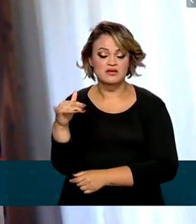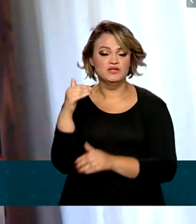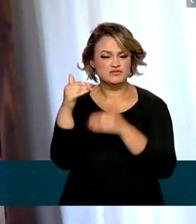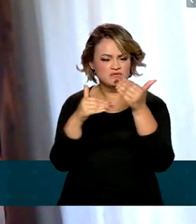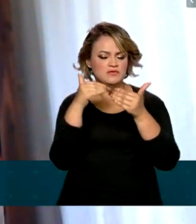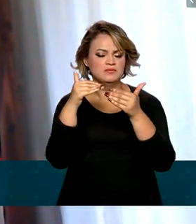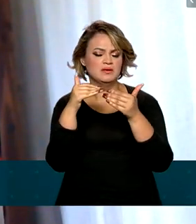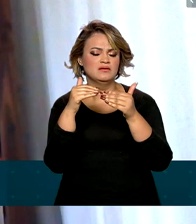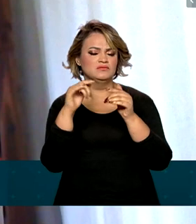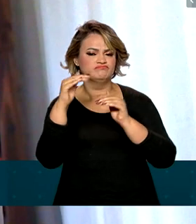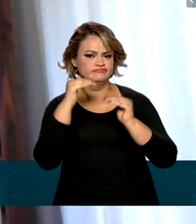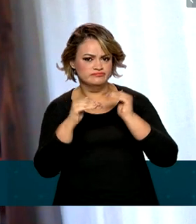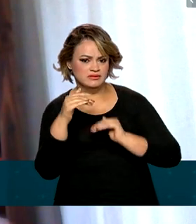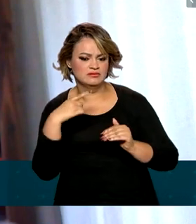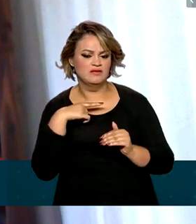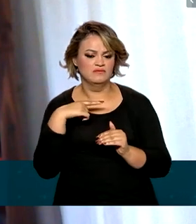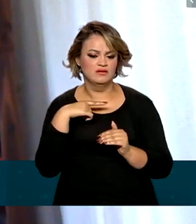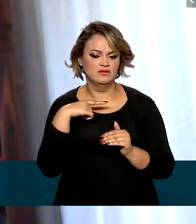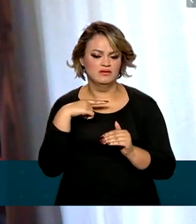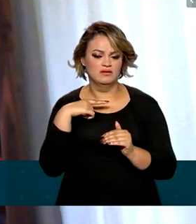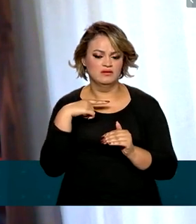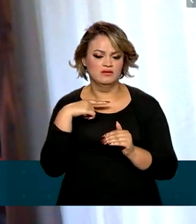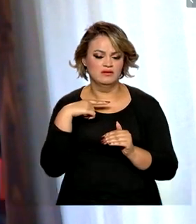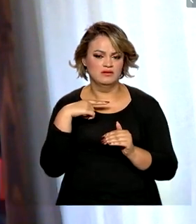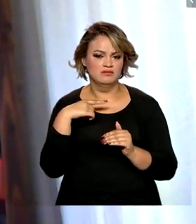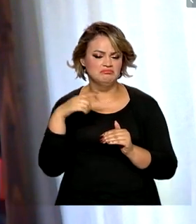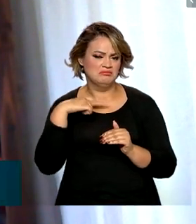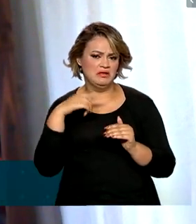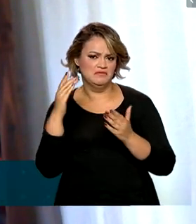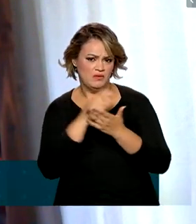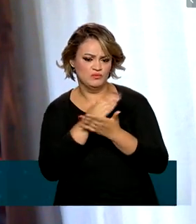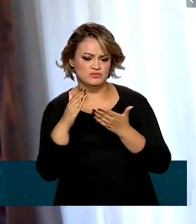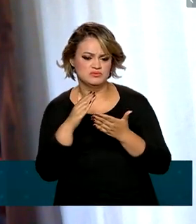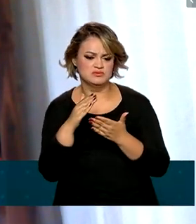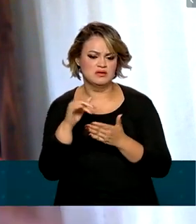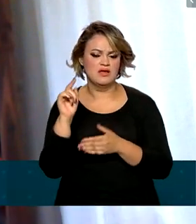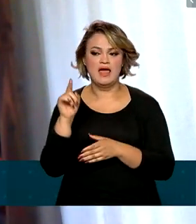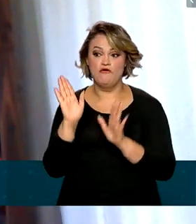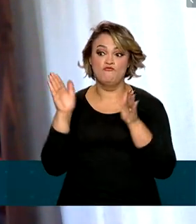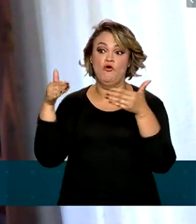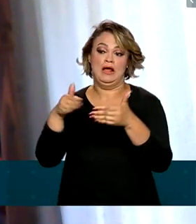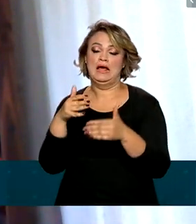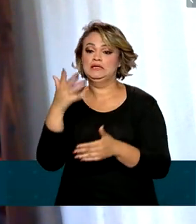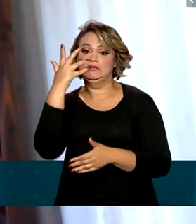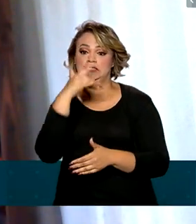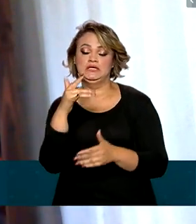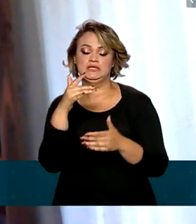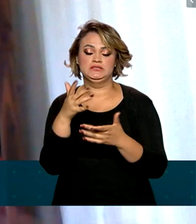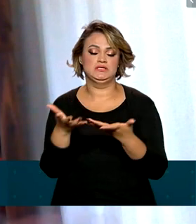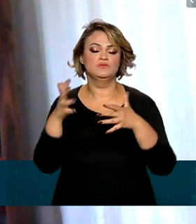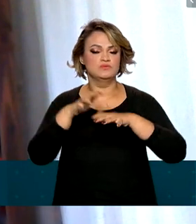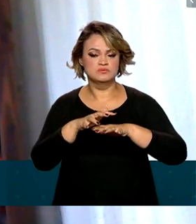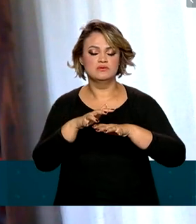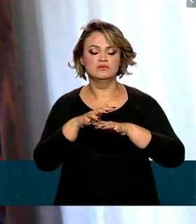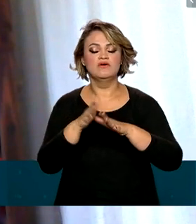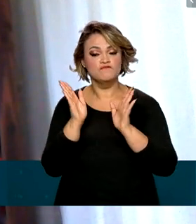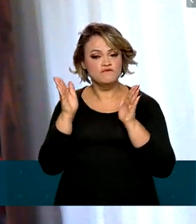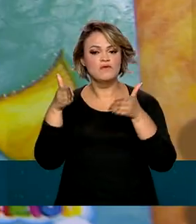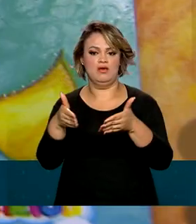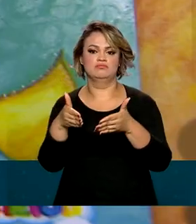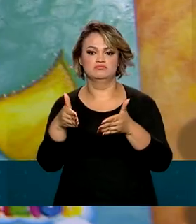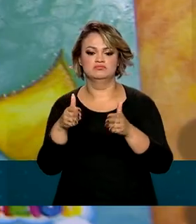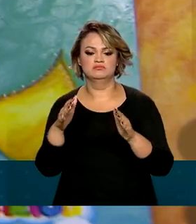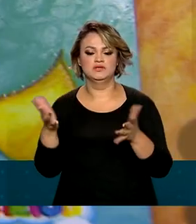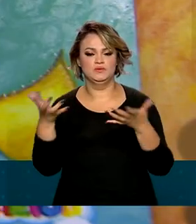desenvolvimento, e não sobre crianças com atraso no desenvolvimento. Ela não é sobre inclusão, ela é para inclusão.